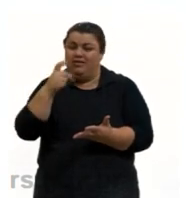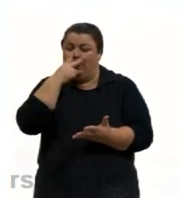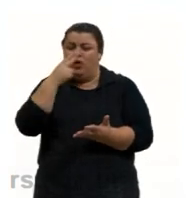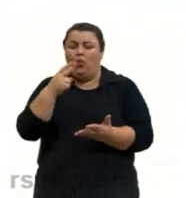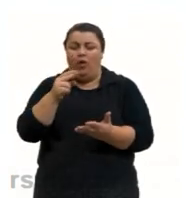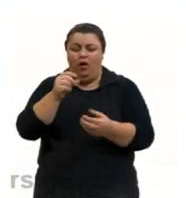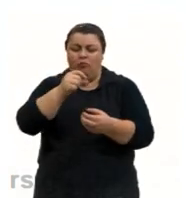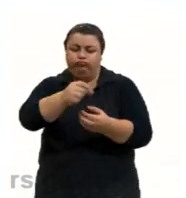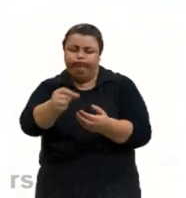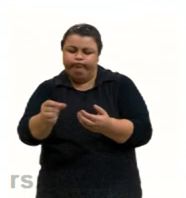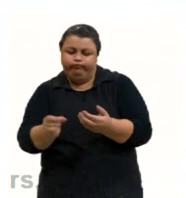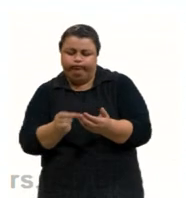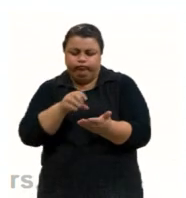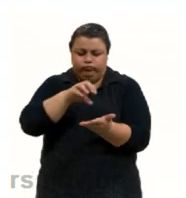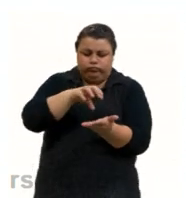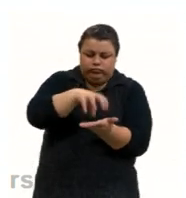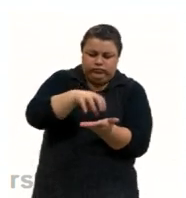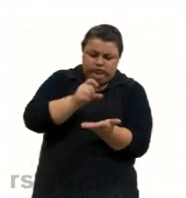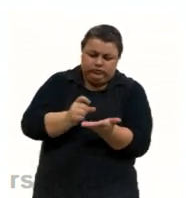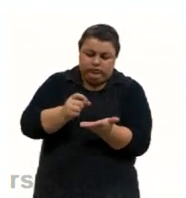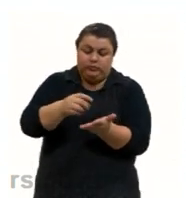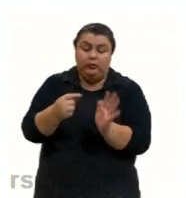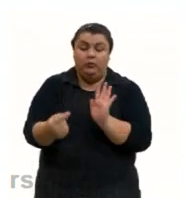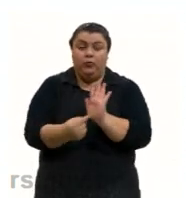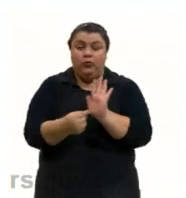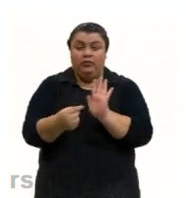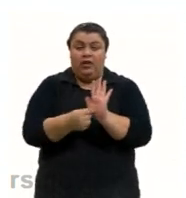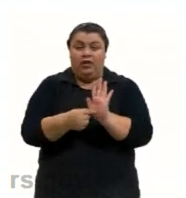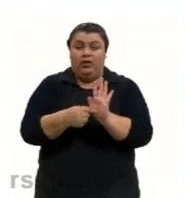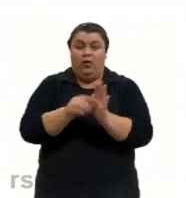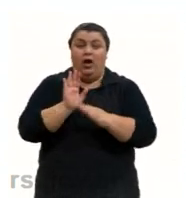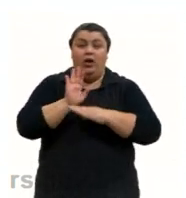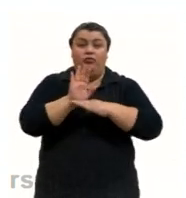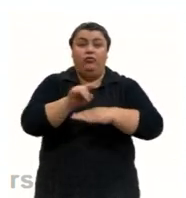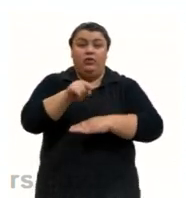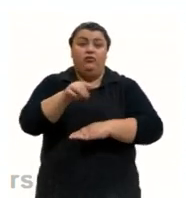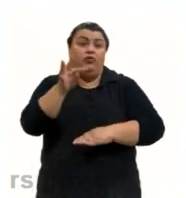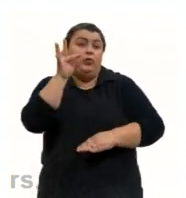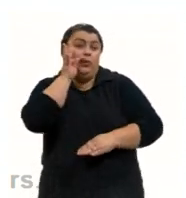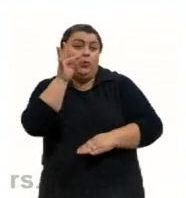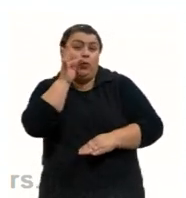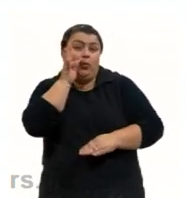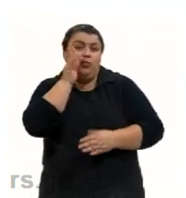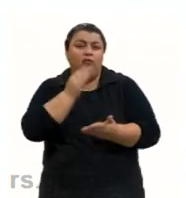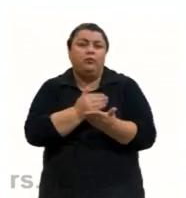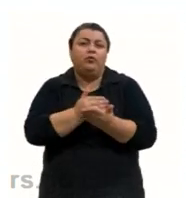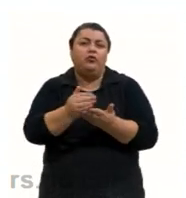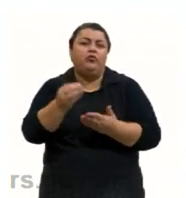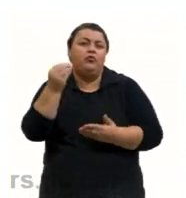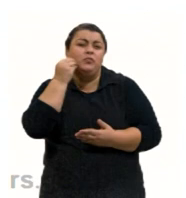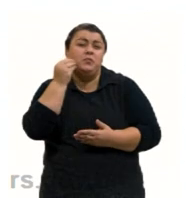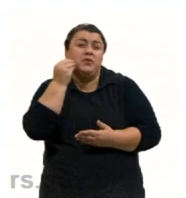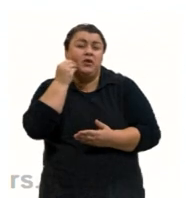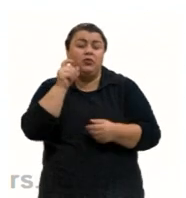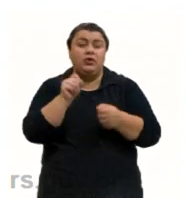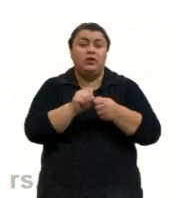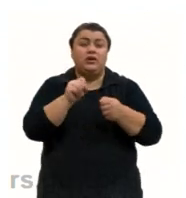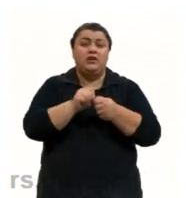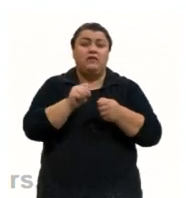As contribuições de Thomson, né, foi a partir de alguns experimentos que ele realizou com raios